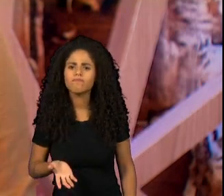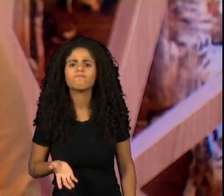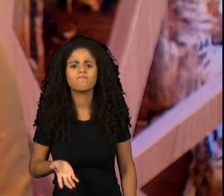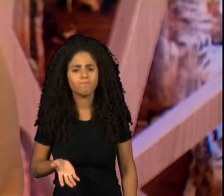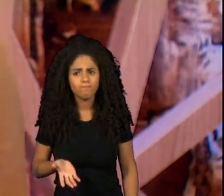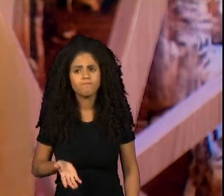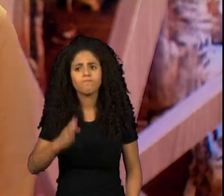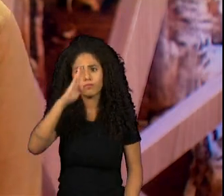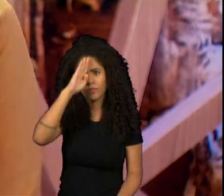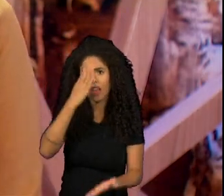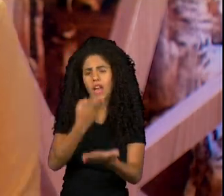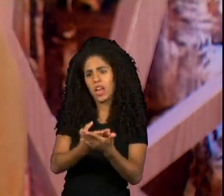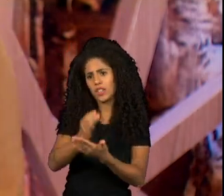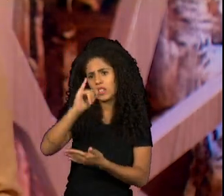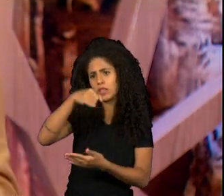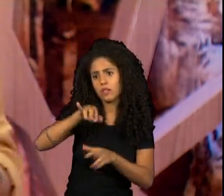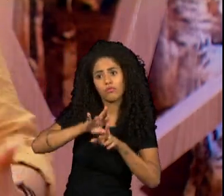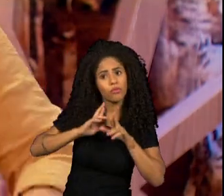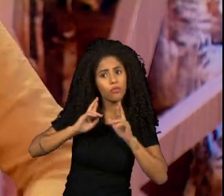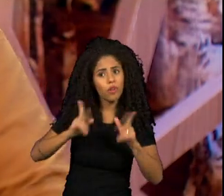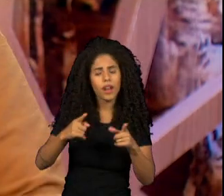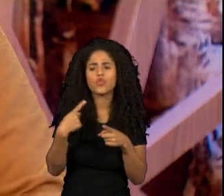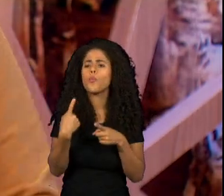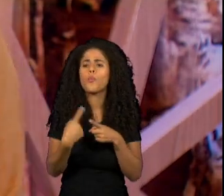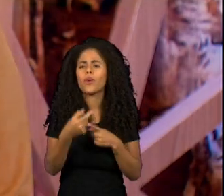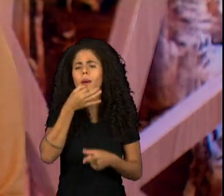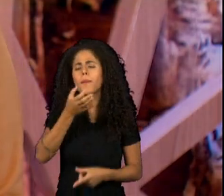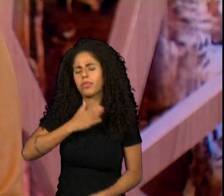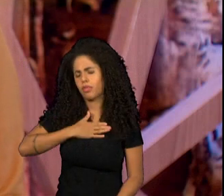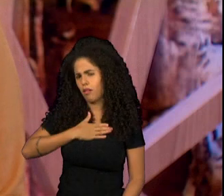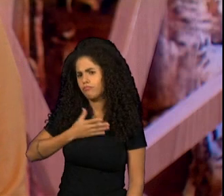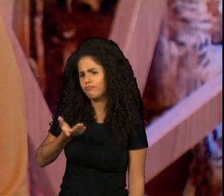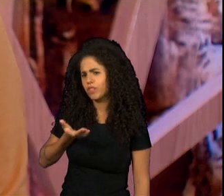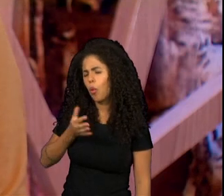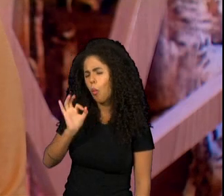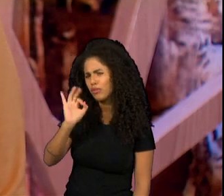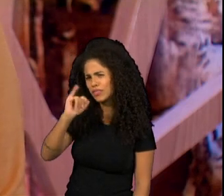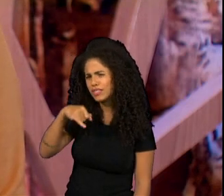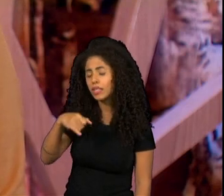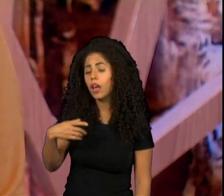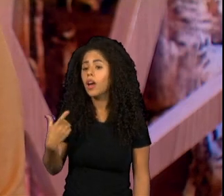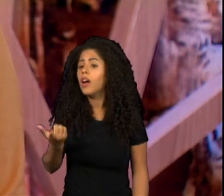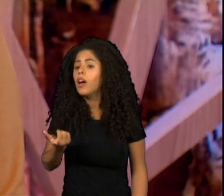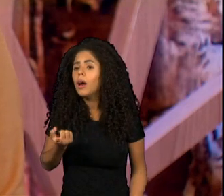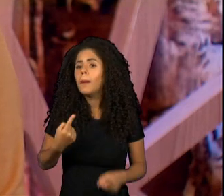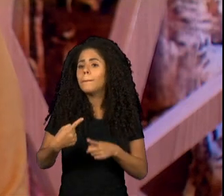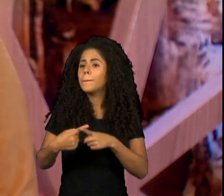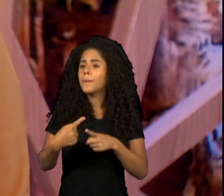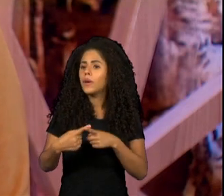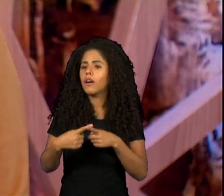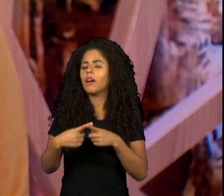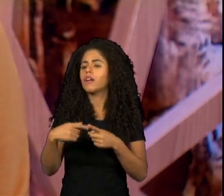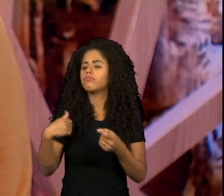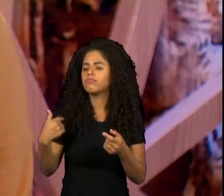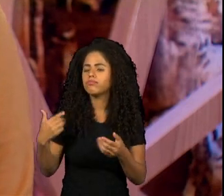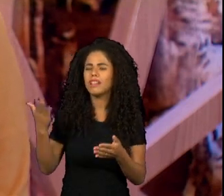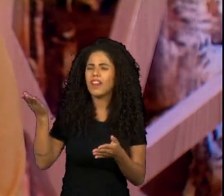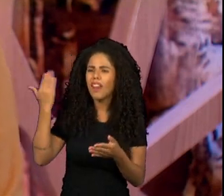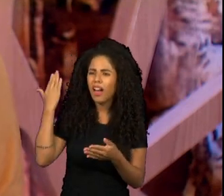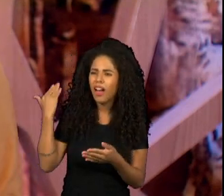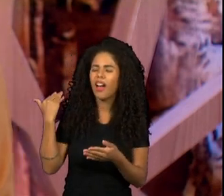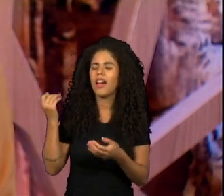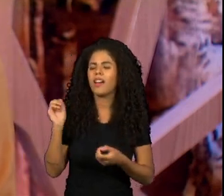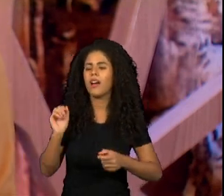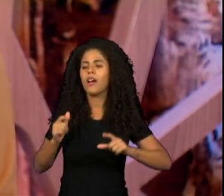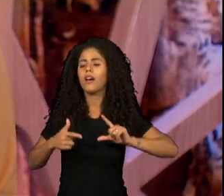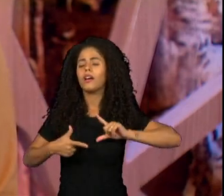reação seria completamente diferente. Por que que eu acho? Eu acho que a gente estava num momento extremamente conservador,